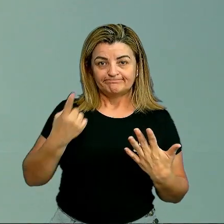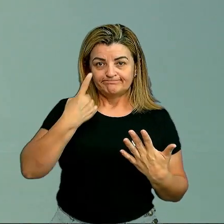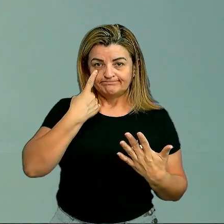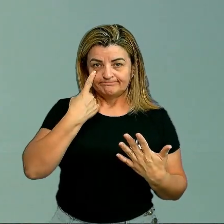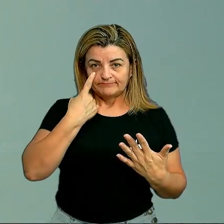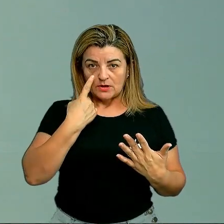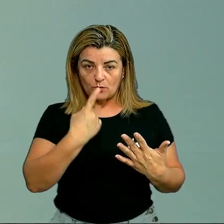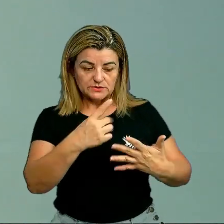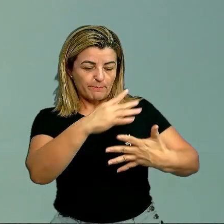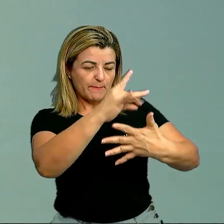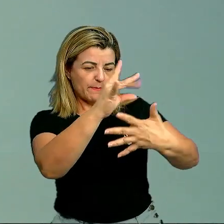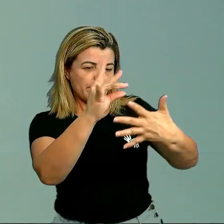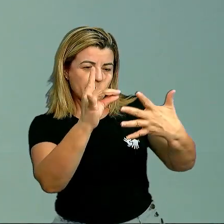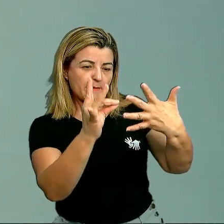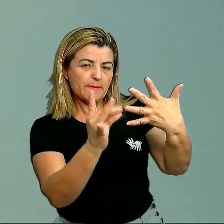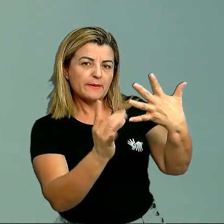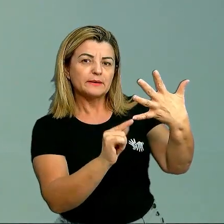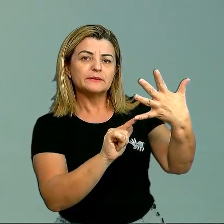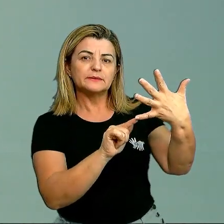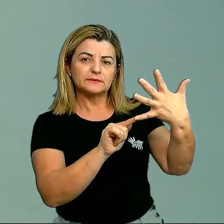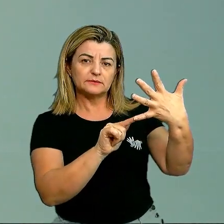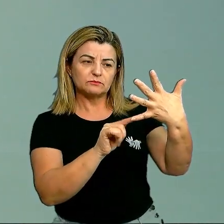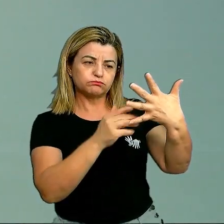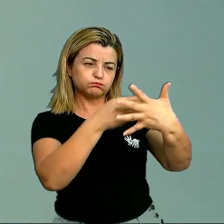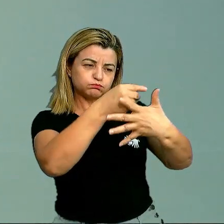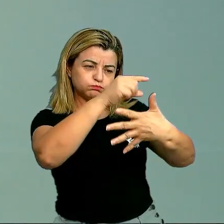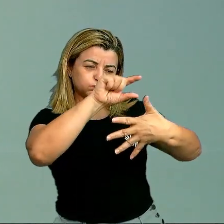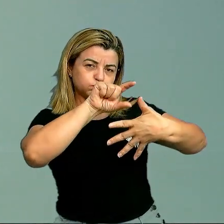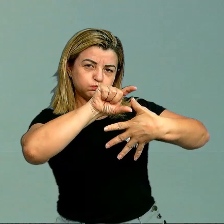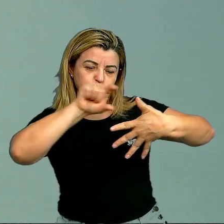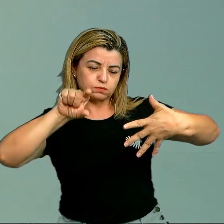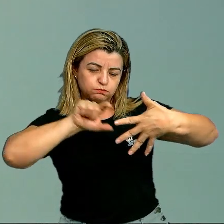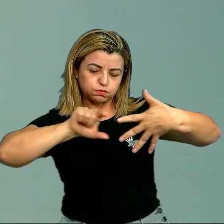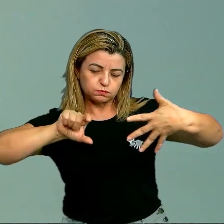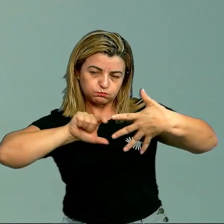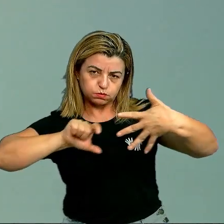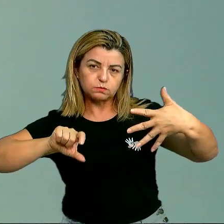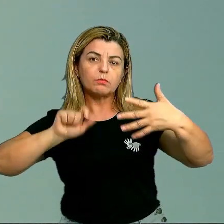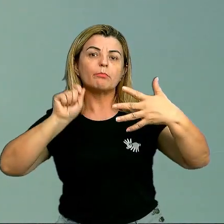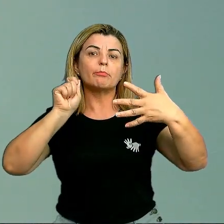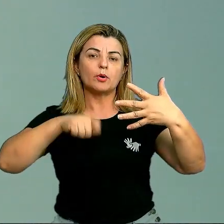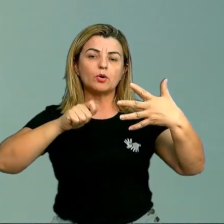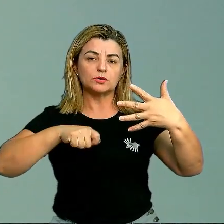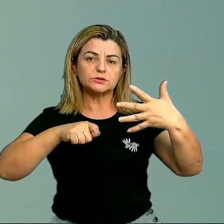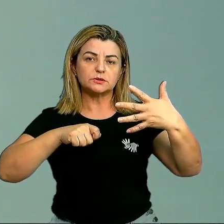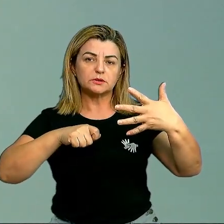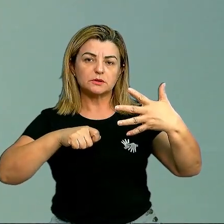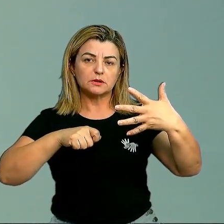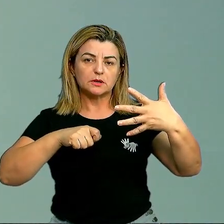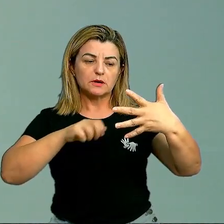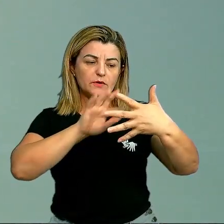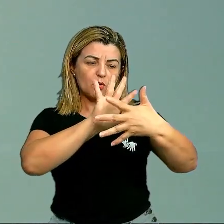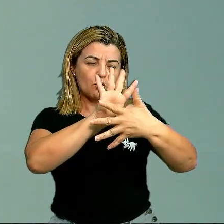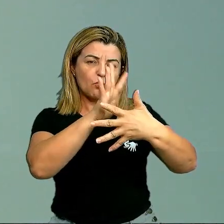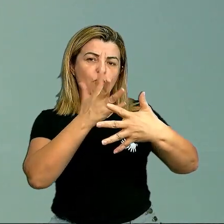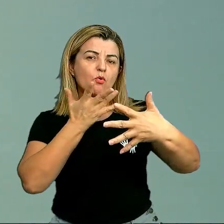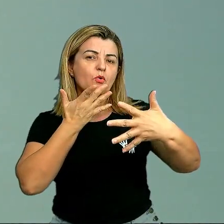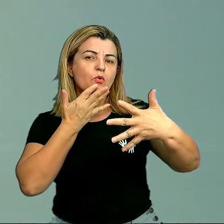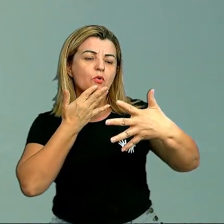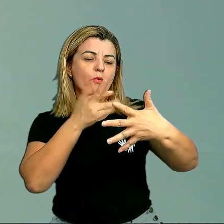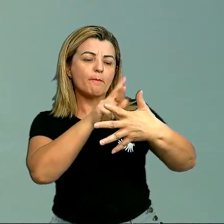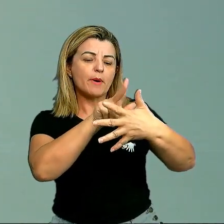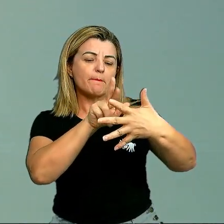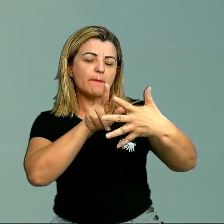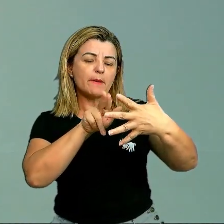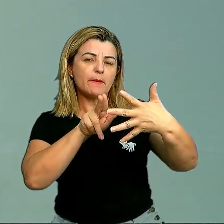a gente pode observar, tá? No gráfico, passo a passo, tá? E colocando as cores ali, tá?